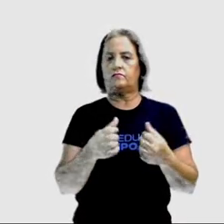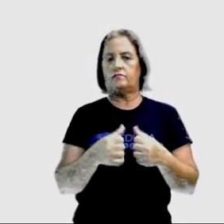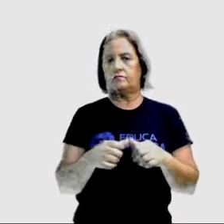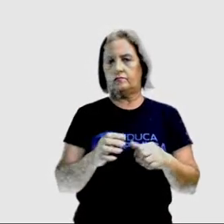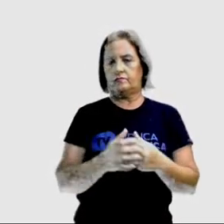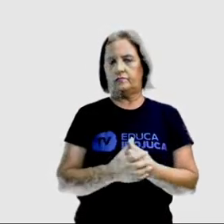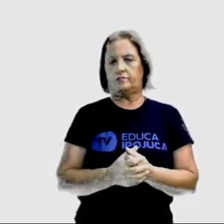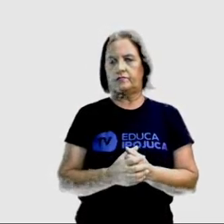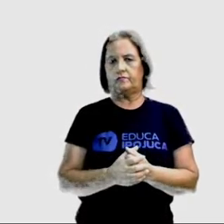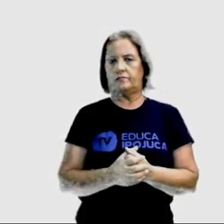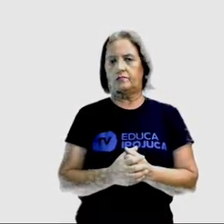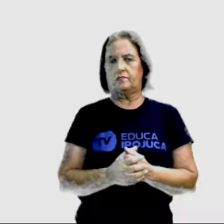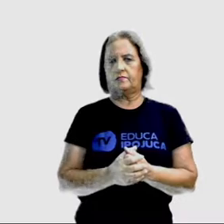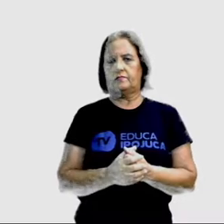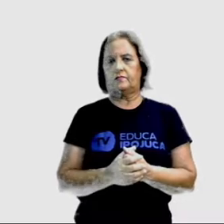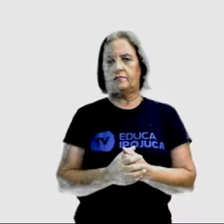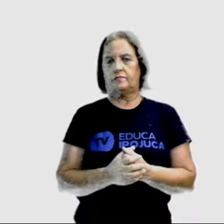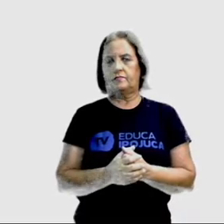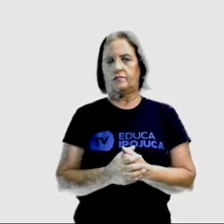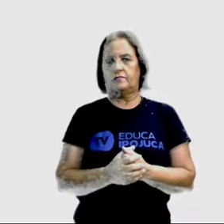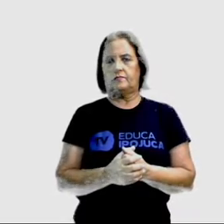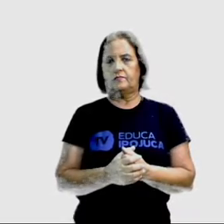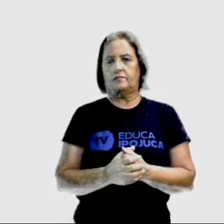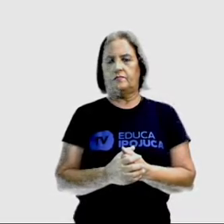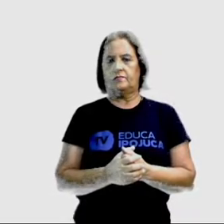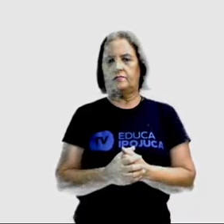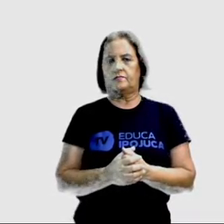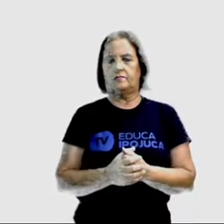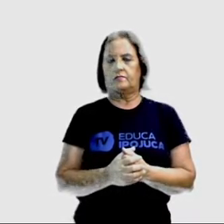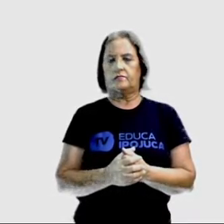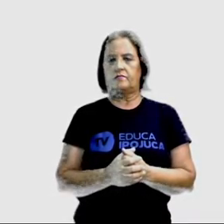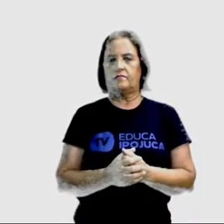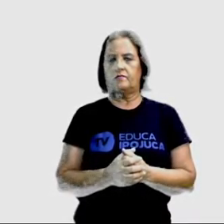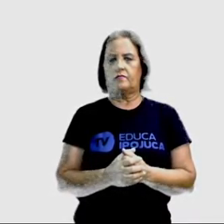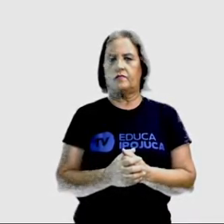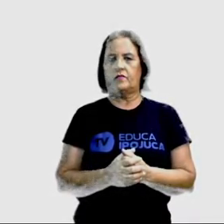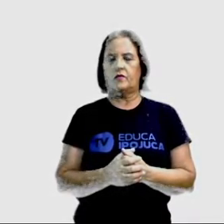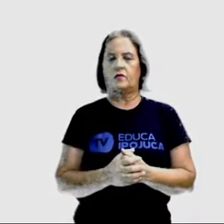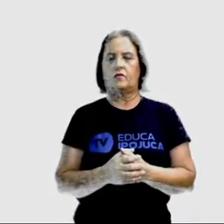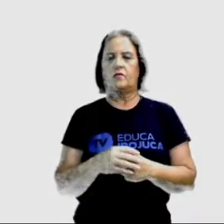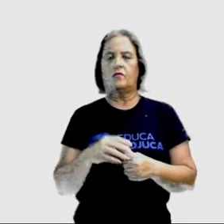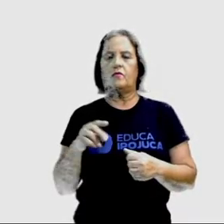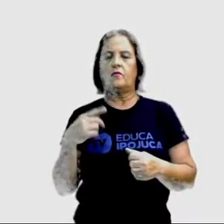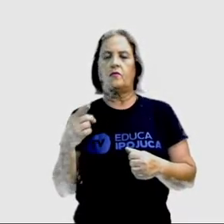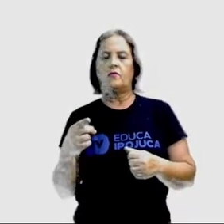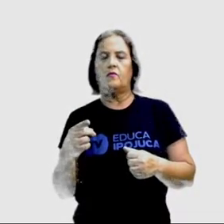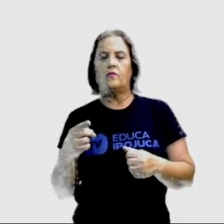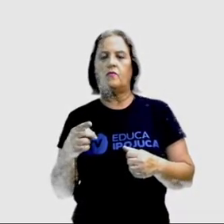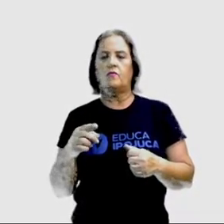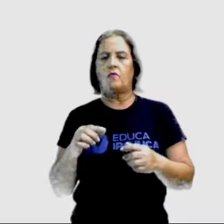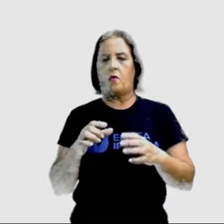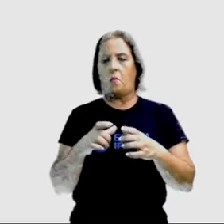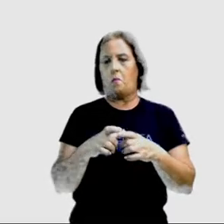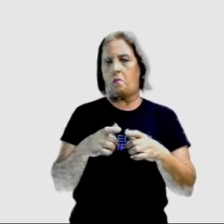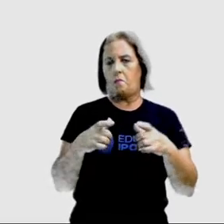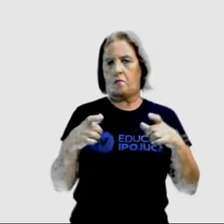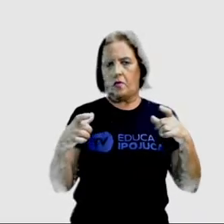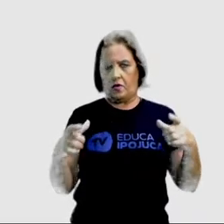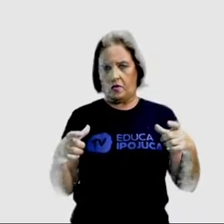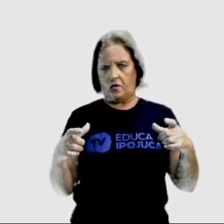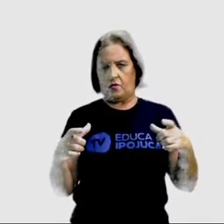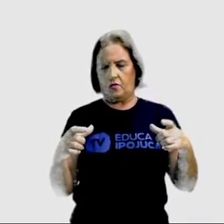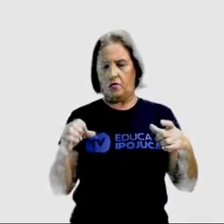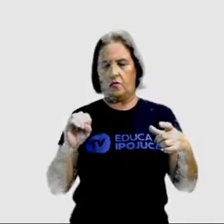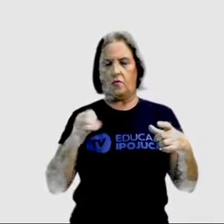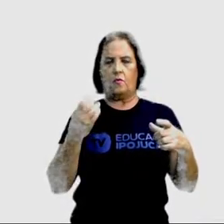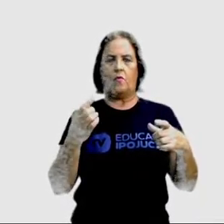longest river of Europe. Ou seja, o Volga é o maior ou o mais extenso, né? Em questão aí de